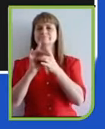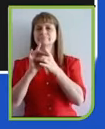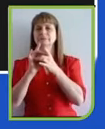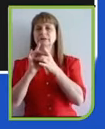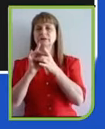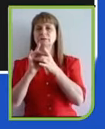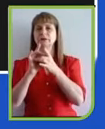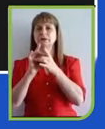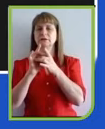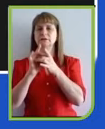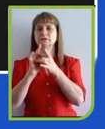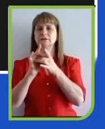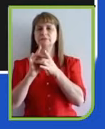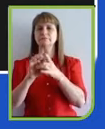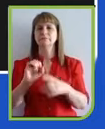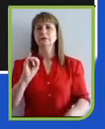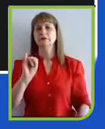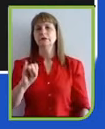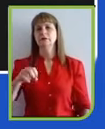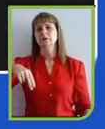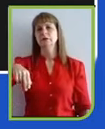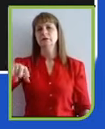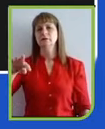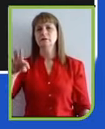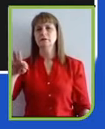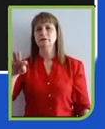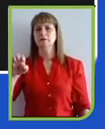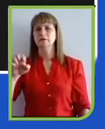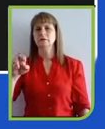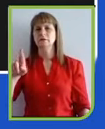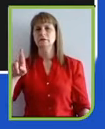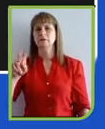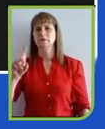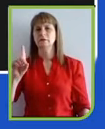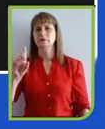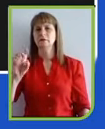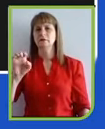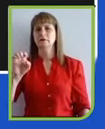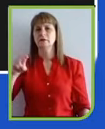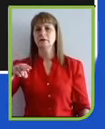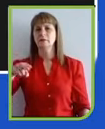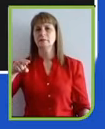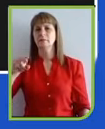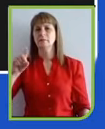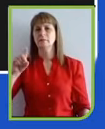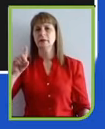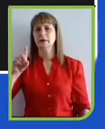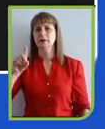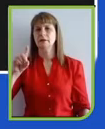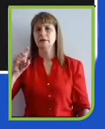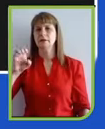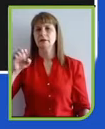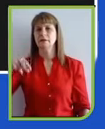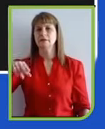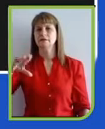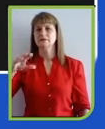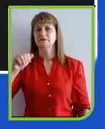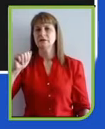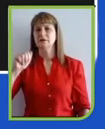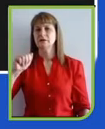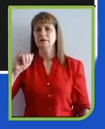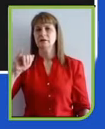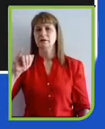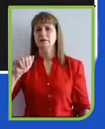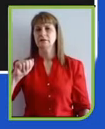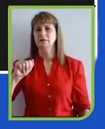base do entendimento do conceito de sustentabilidade. E a gente observou mais do que nunca durante